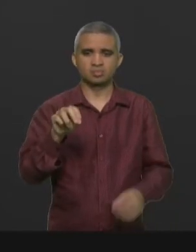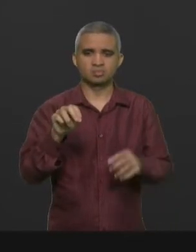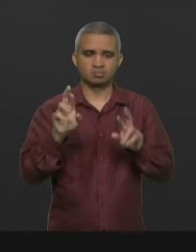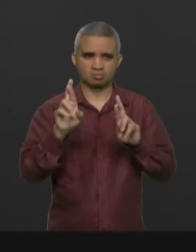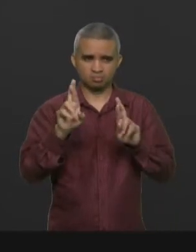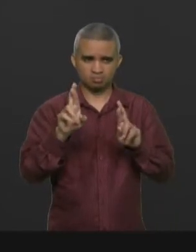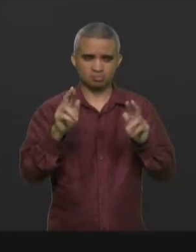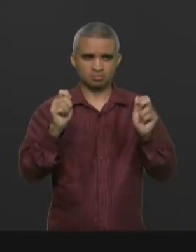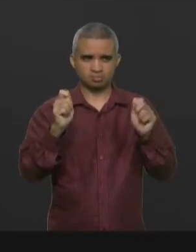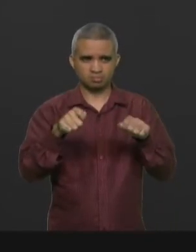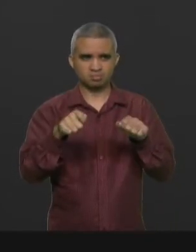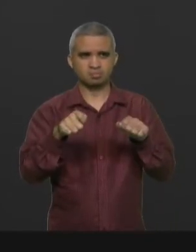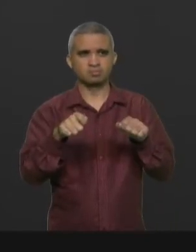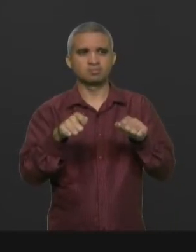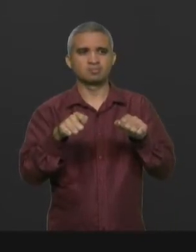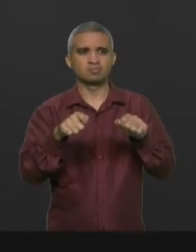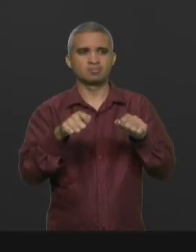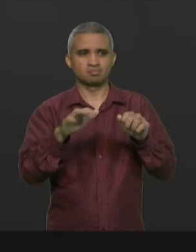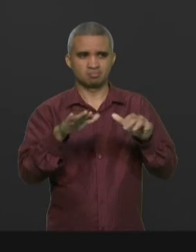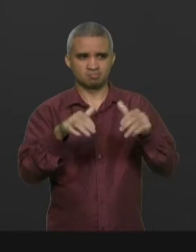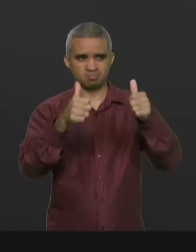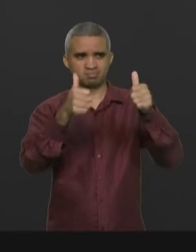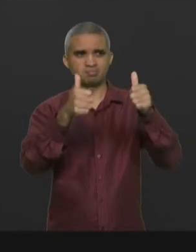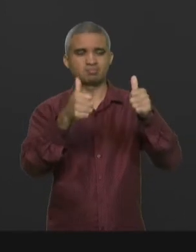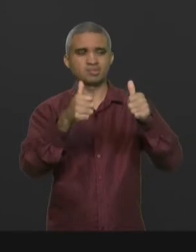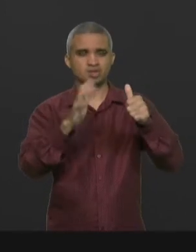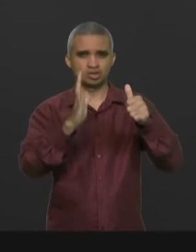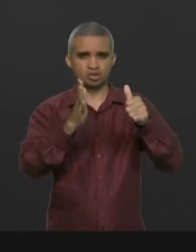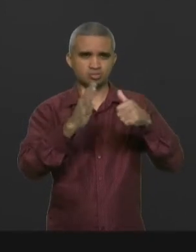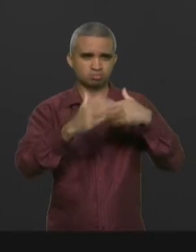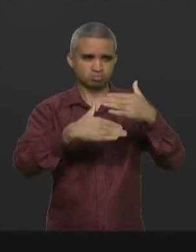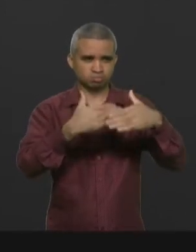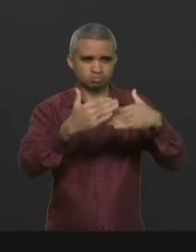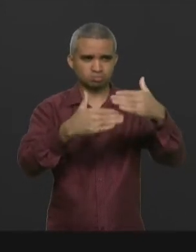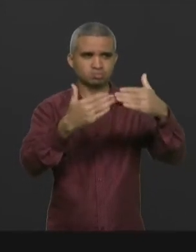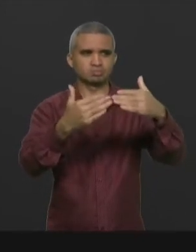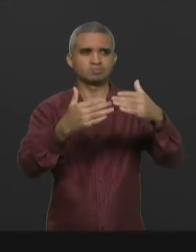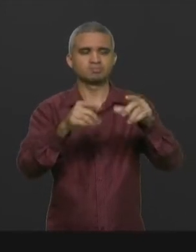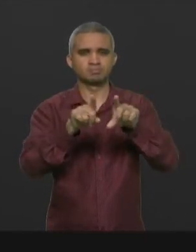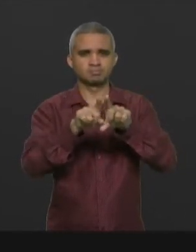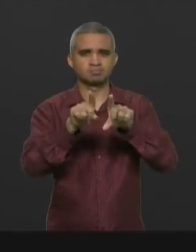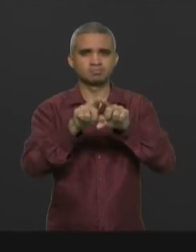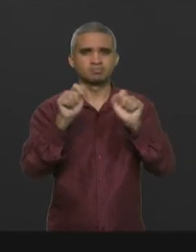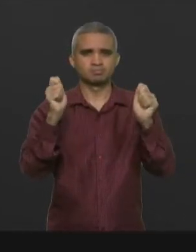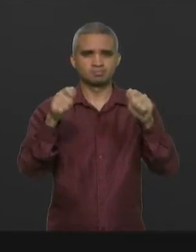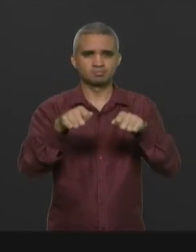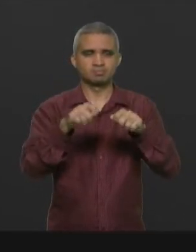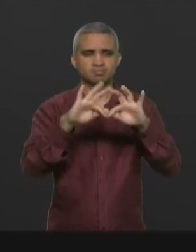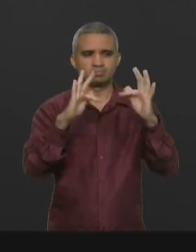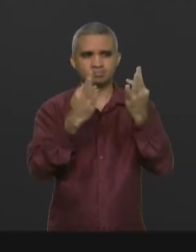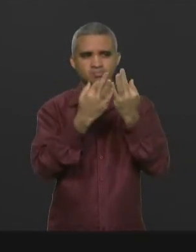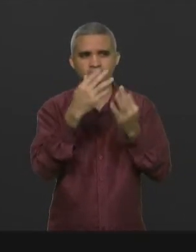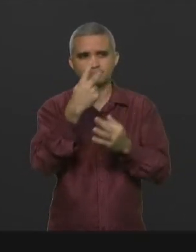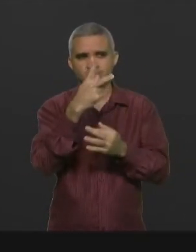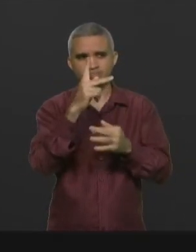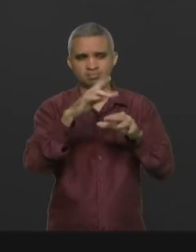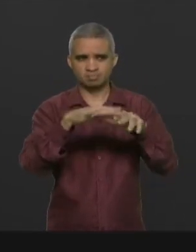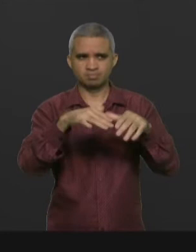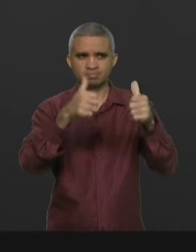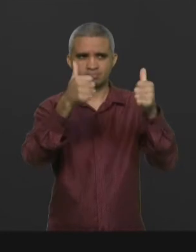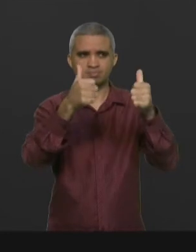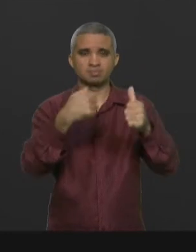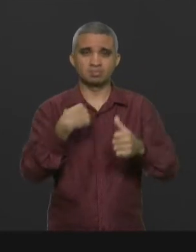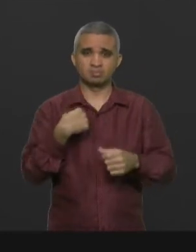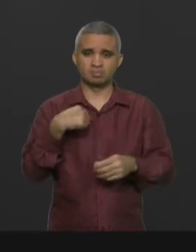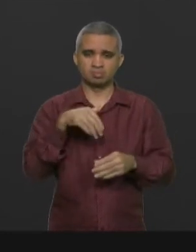superando a Covid-19, desejo sucesso também na saúde de todos os seus familiares, meu amigo. Senhor presidente, eu voto